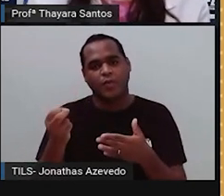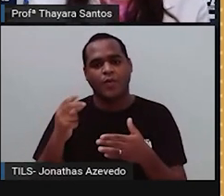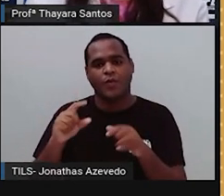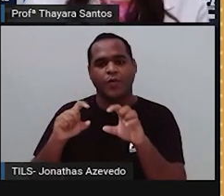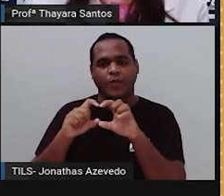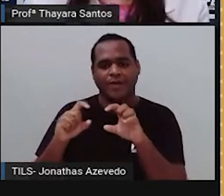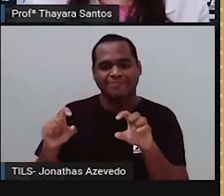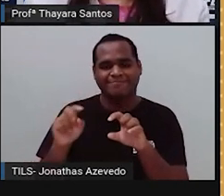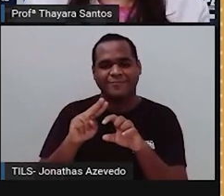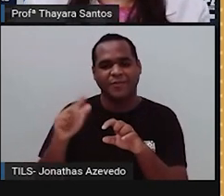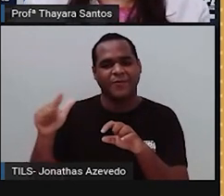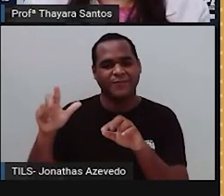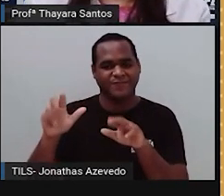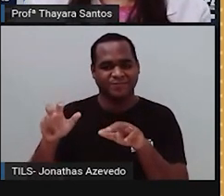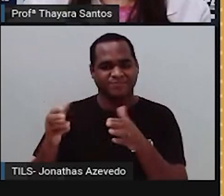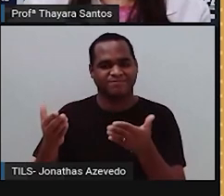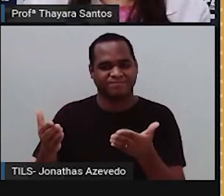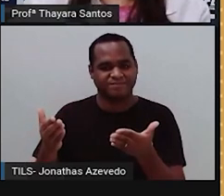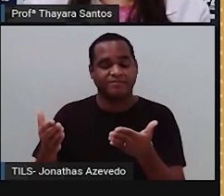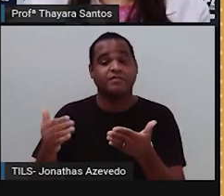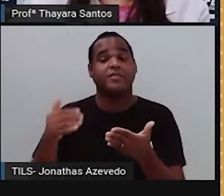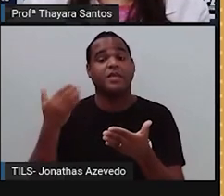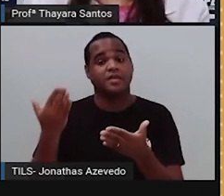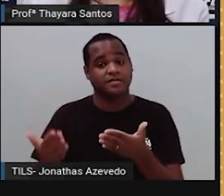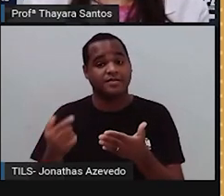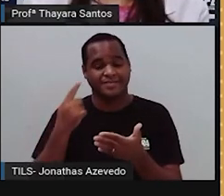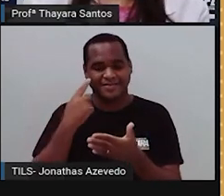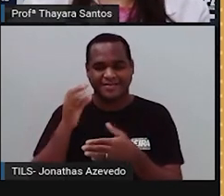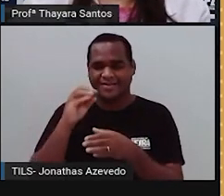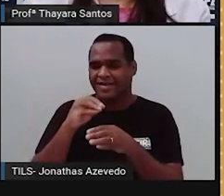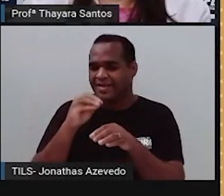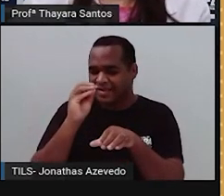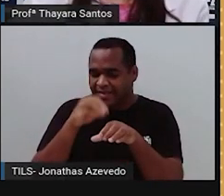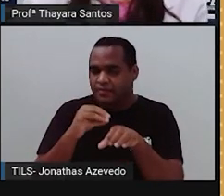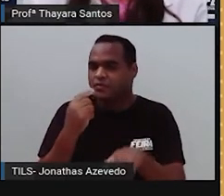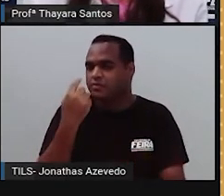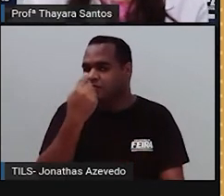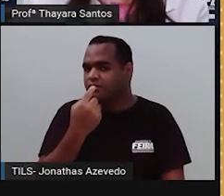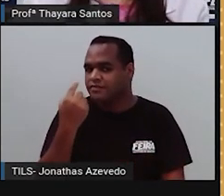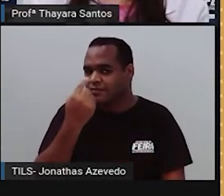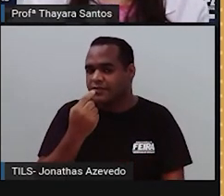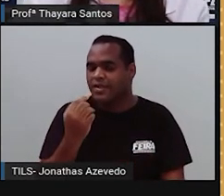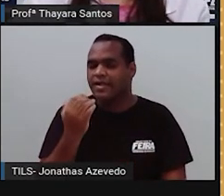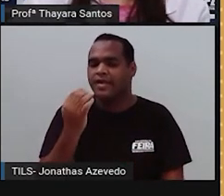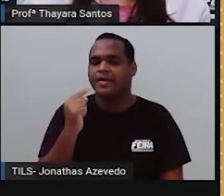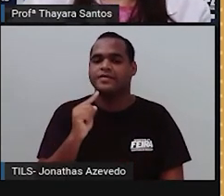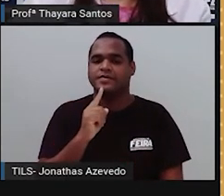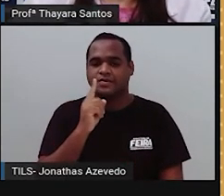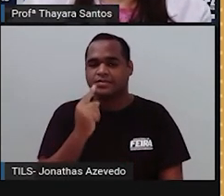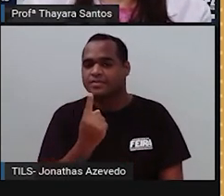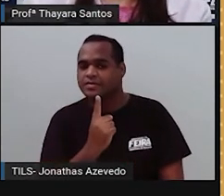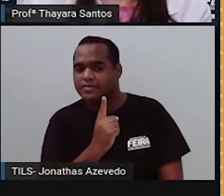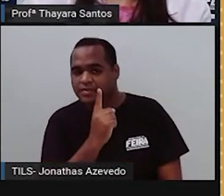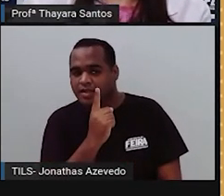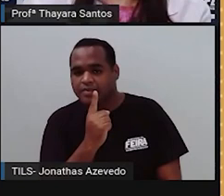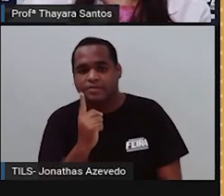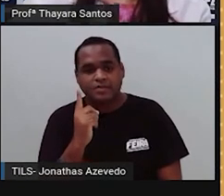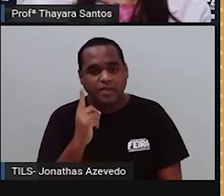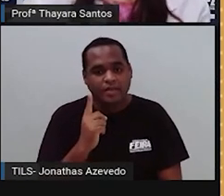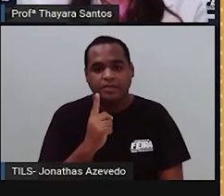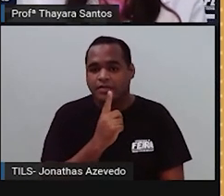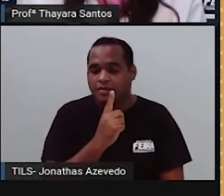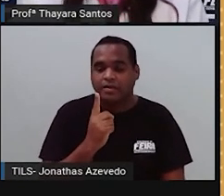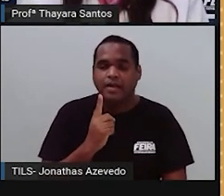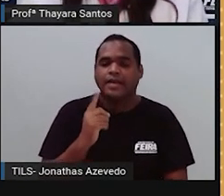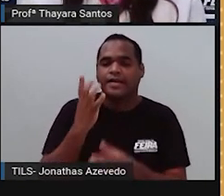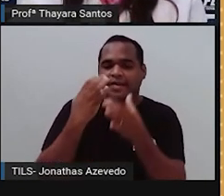olfativo. Então aqui nas nossas narinas, dentro dessa mucosa, a gente tem esse epitelio olfativo que é cheio desses